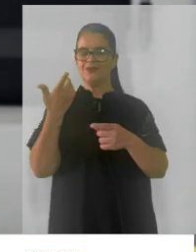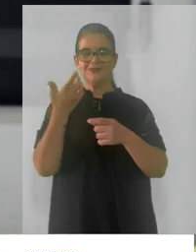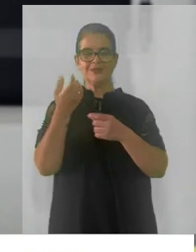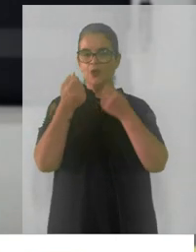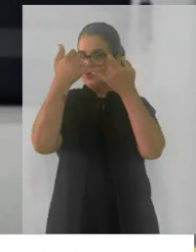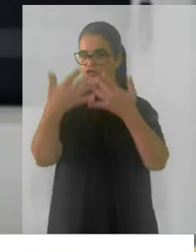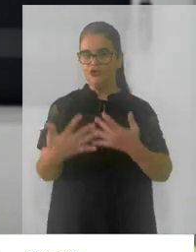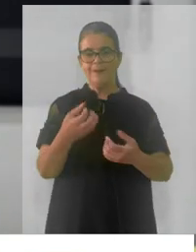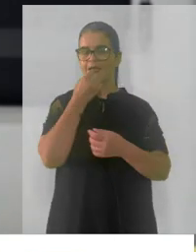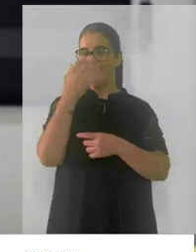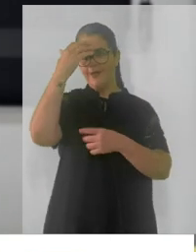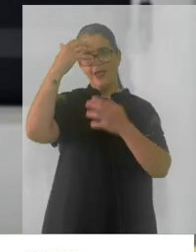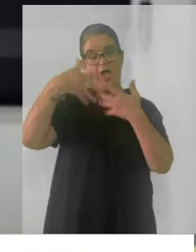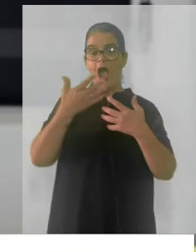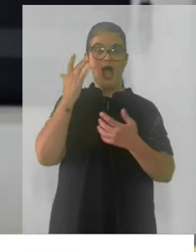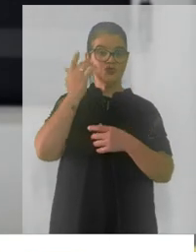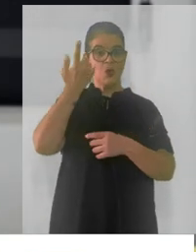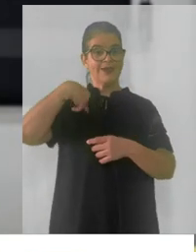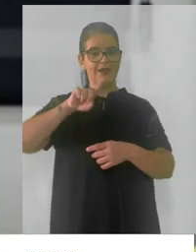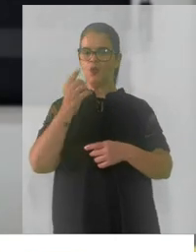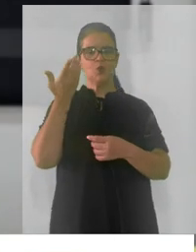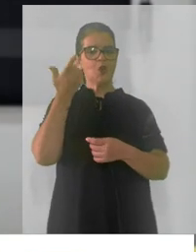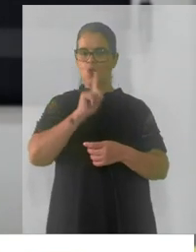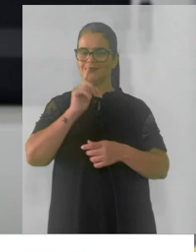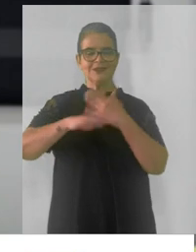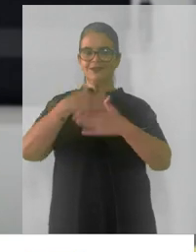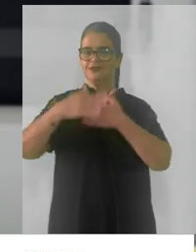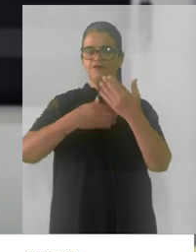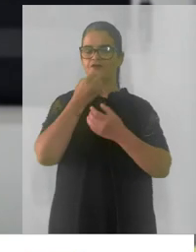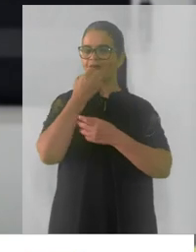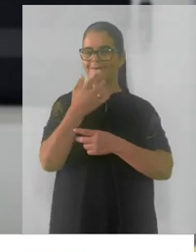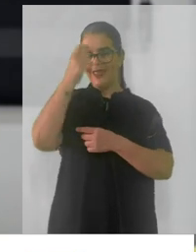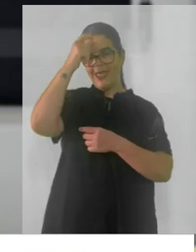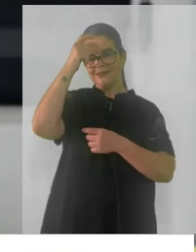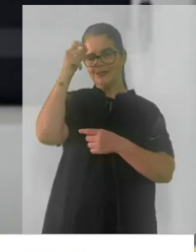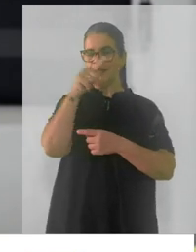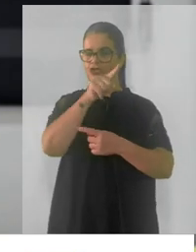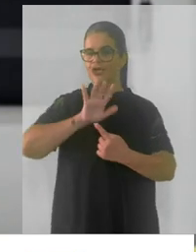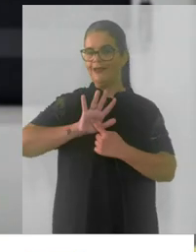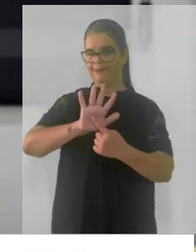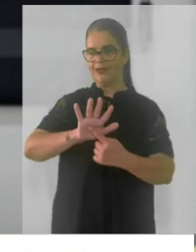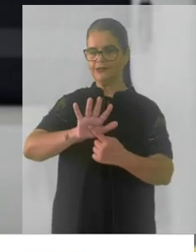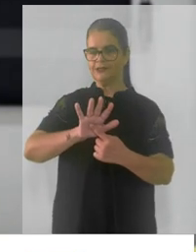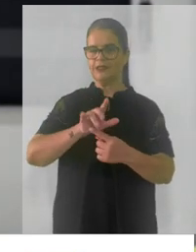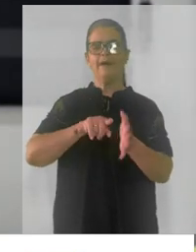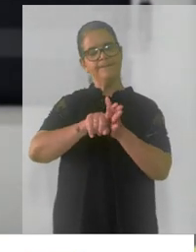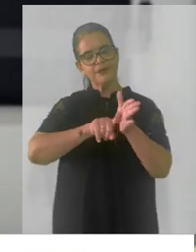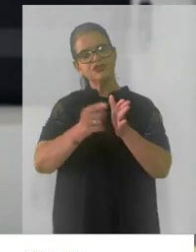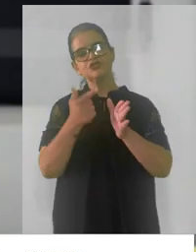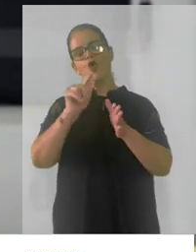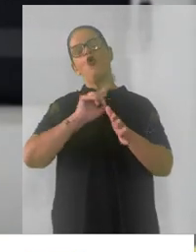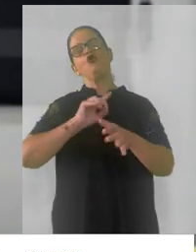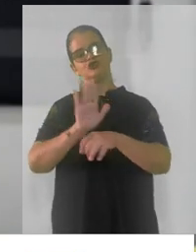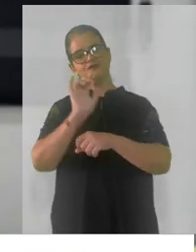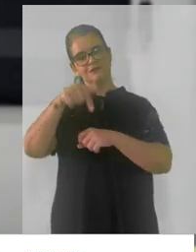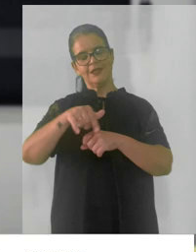bem a sua reflexão? Achou que eu não consegui desenvolver muito bem as ideias que ele apresenta? Pesquisa outros vídeos aqui na